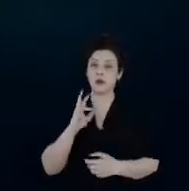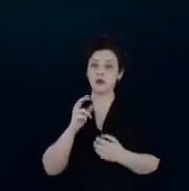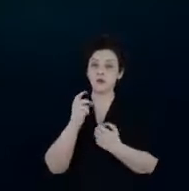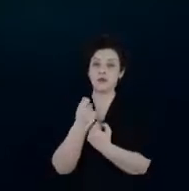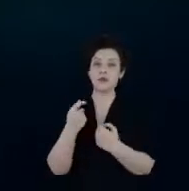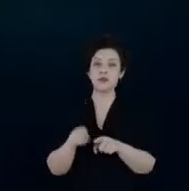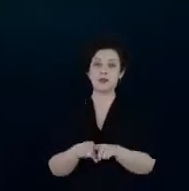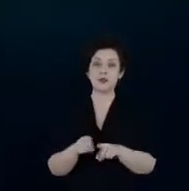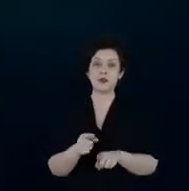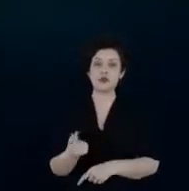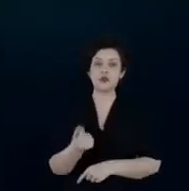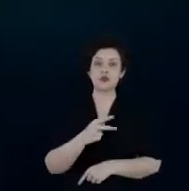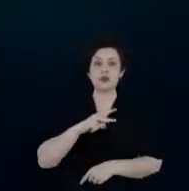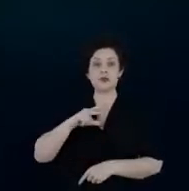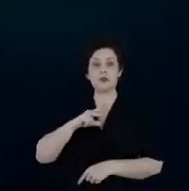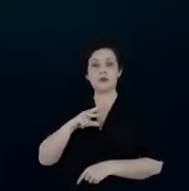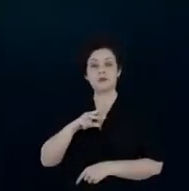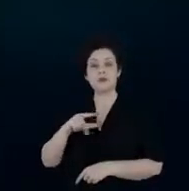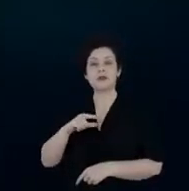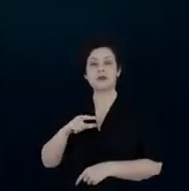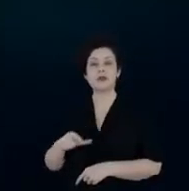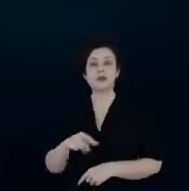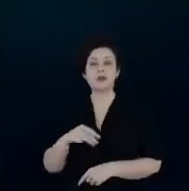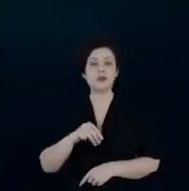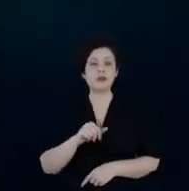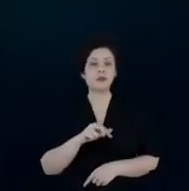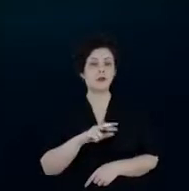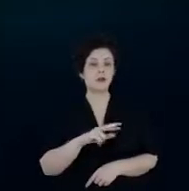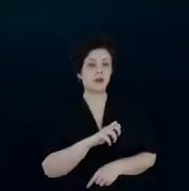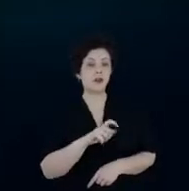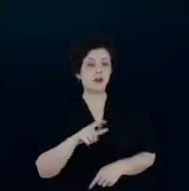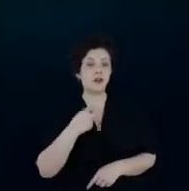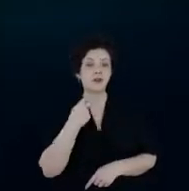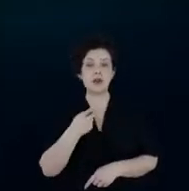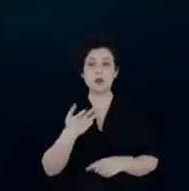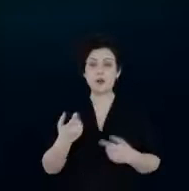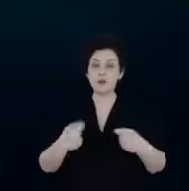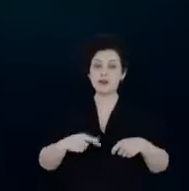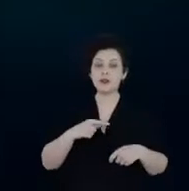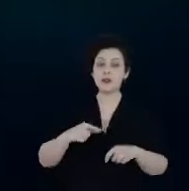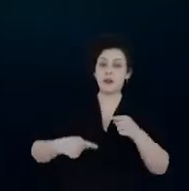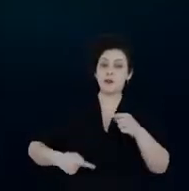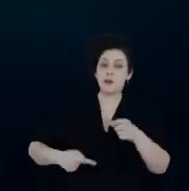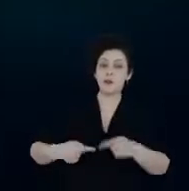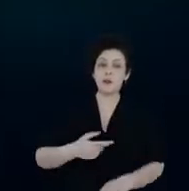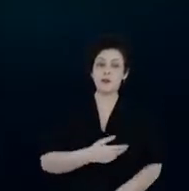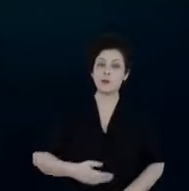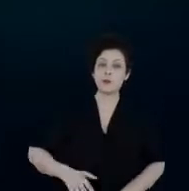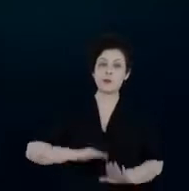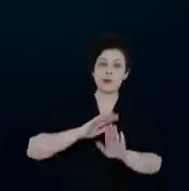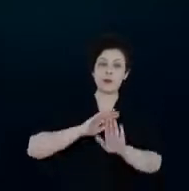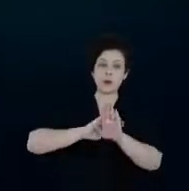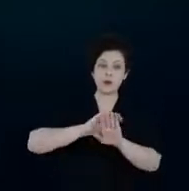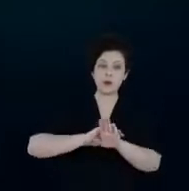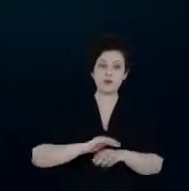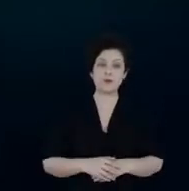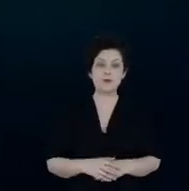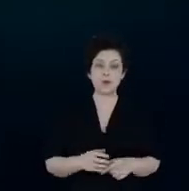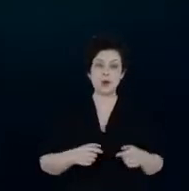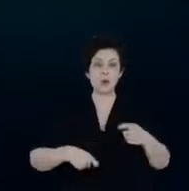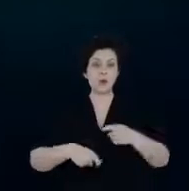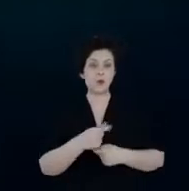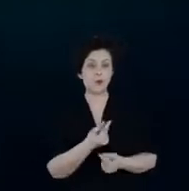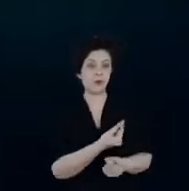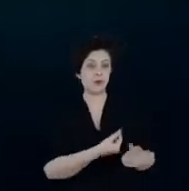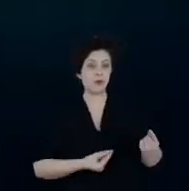dinheiro privado mas como o Marcel falou precisamos de ter uma política pública por trás disso o mercado financeiro